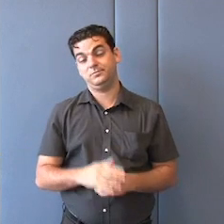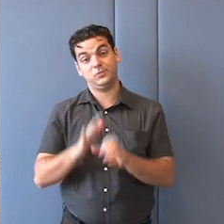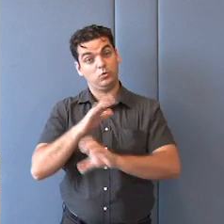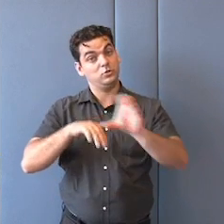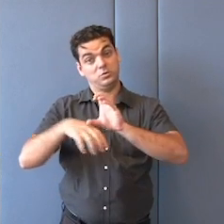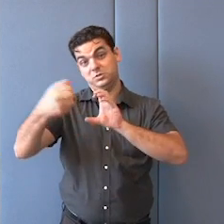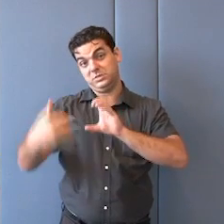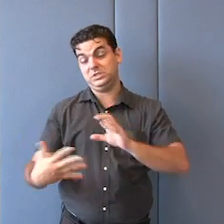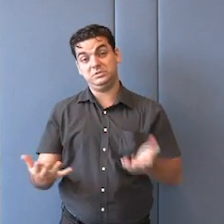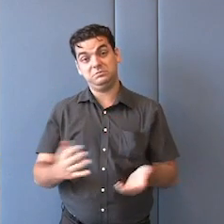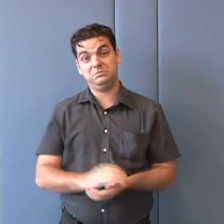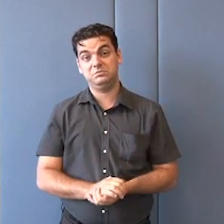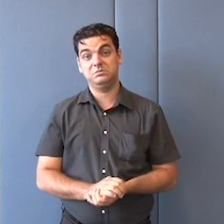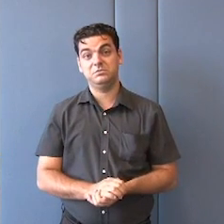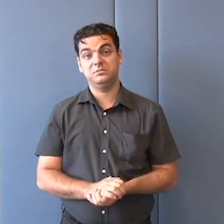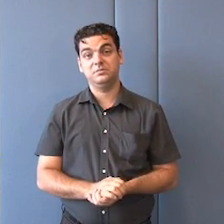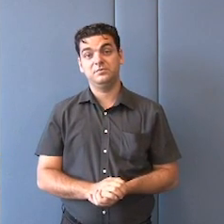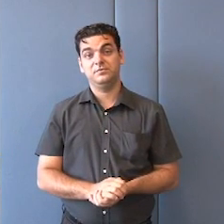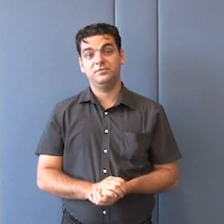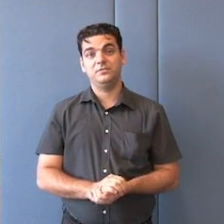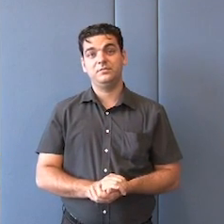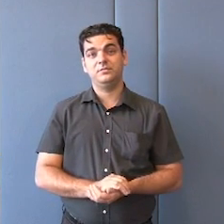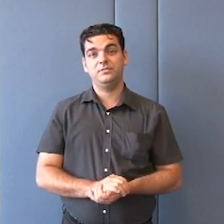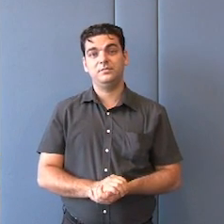o Estado é um instrumento desse povo.